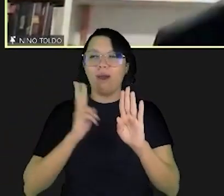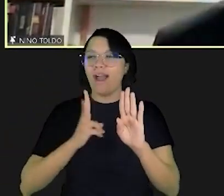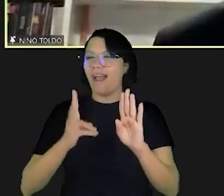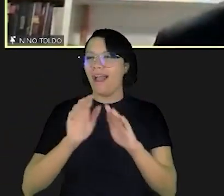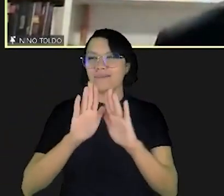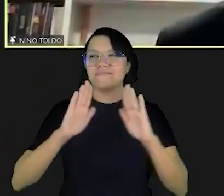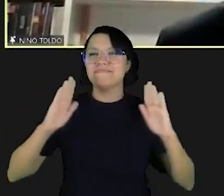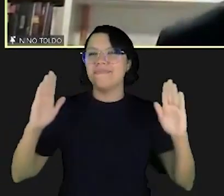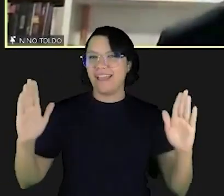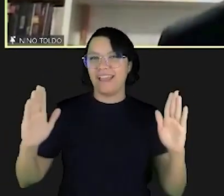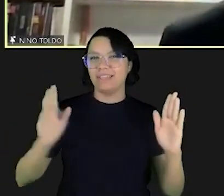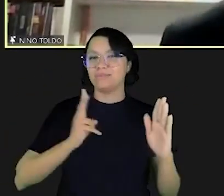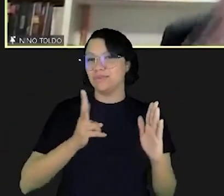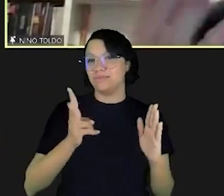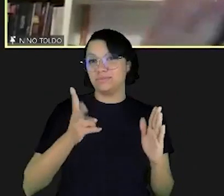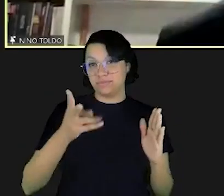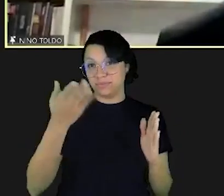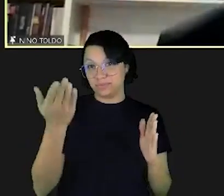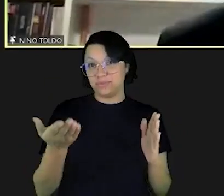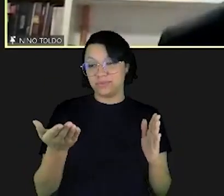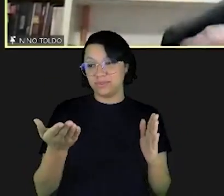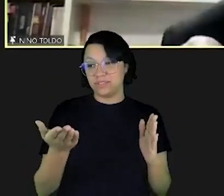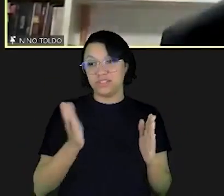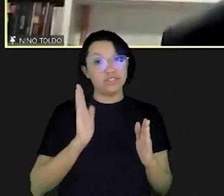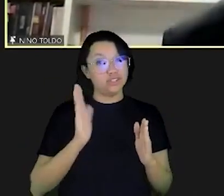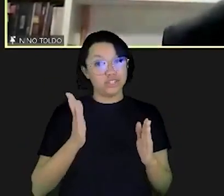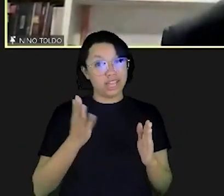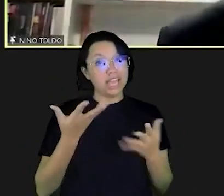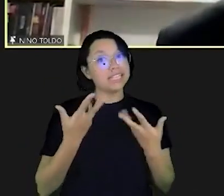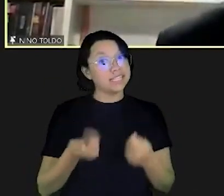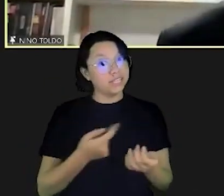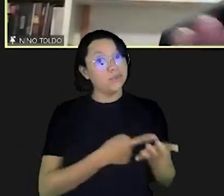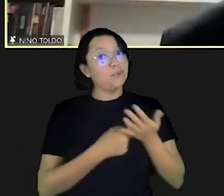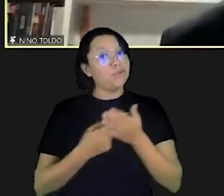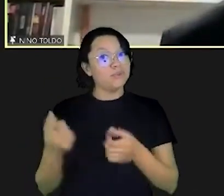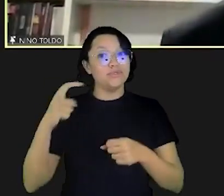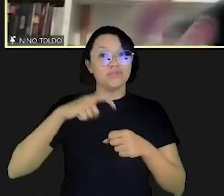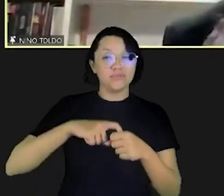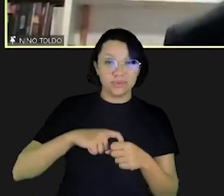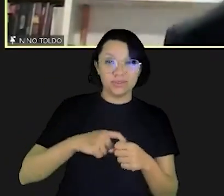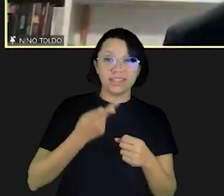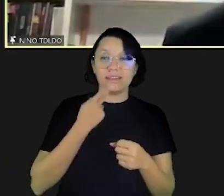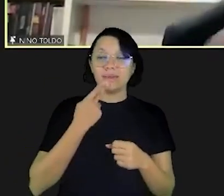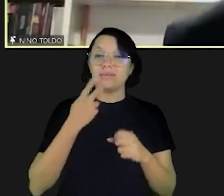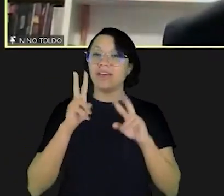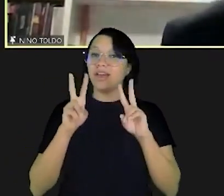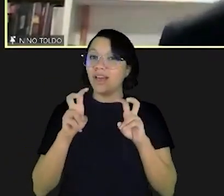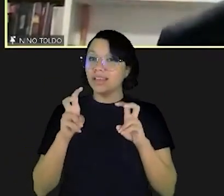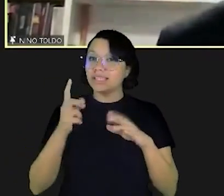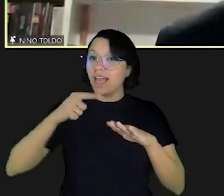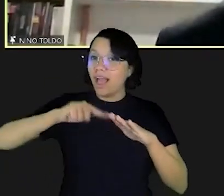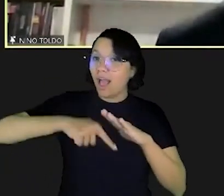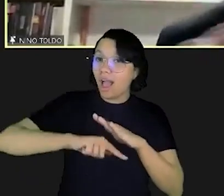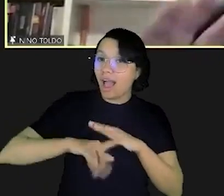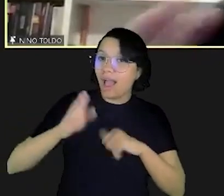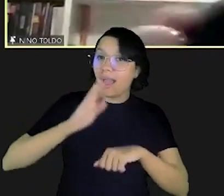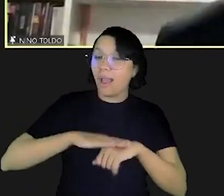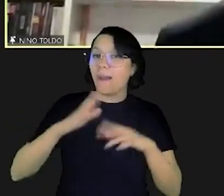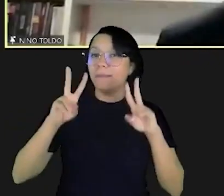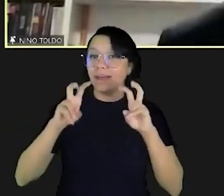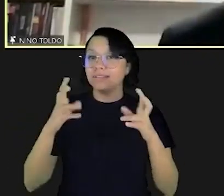portas da EMAG estão abertas para já com esse compromisso já aceito de voltar para tratar de